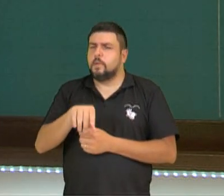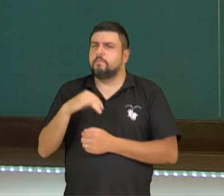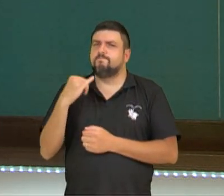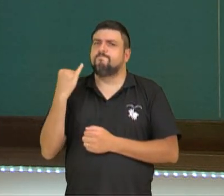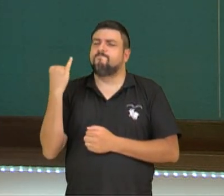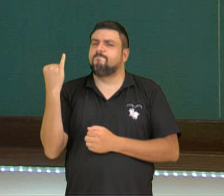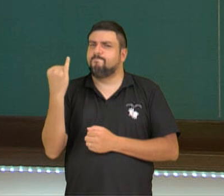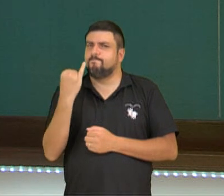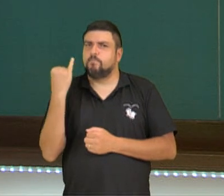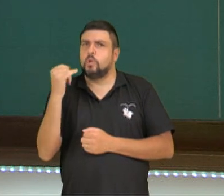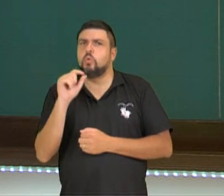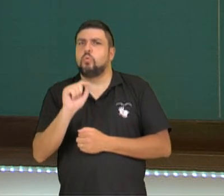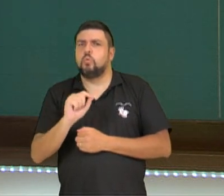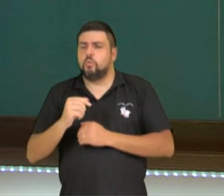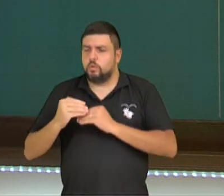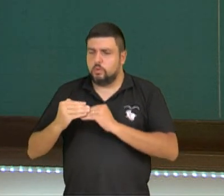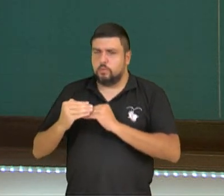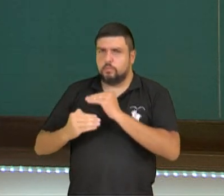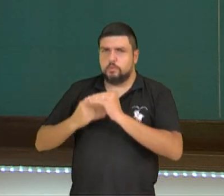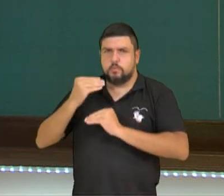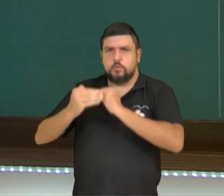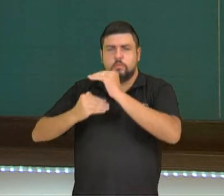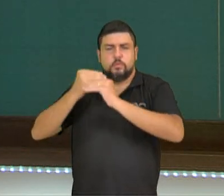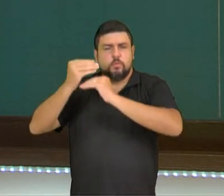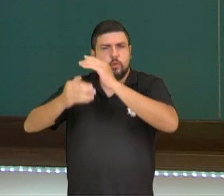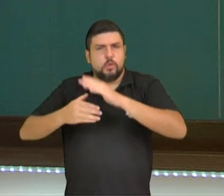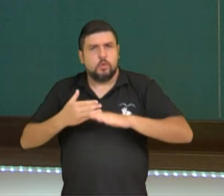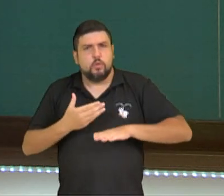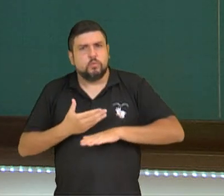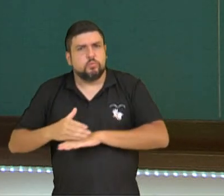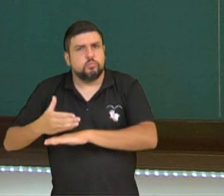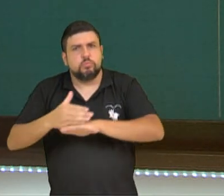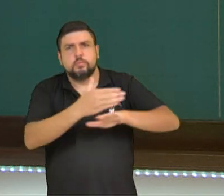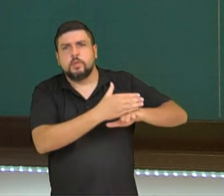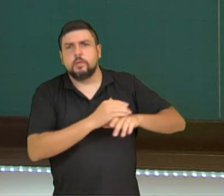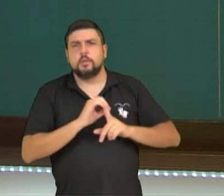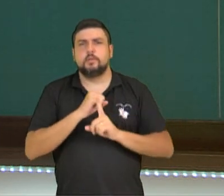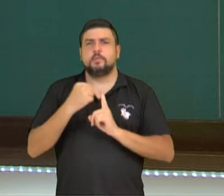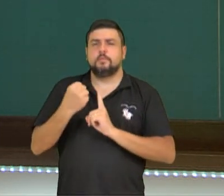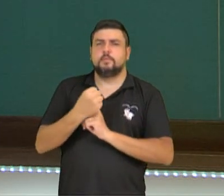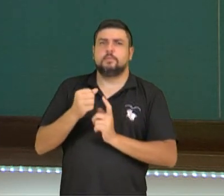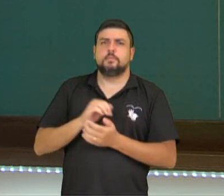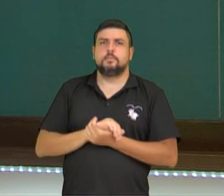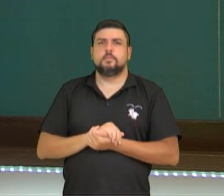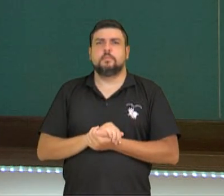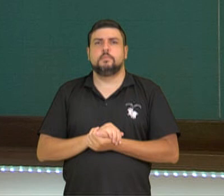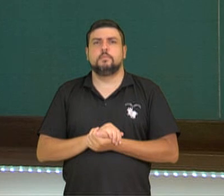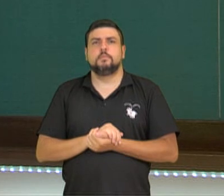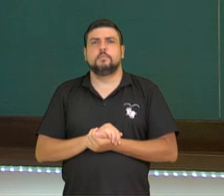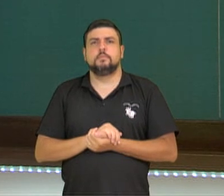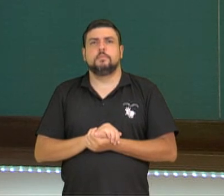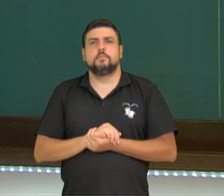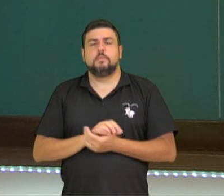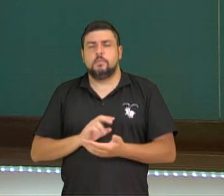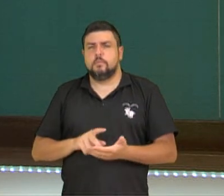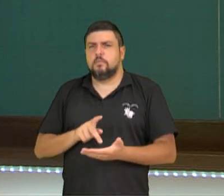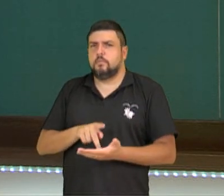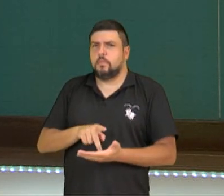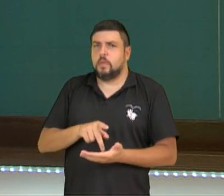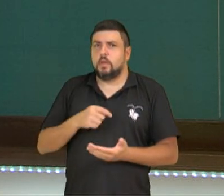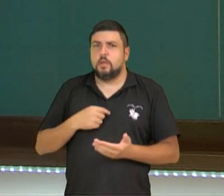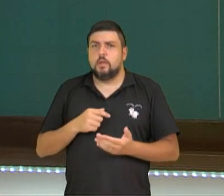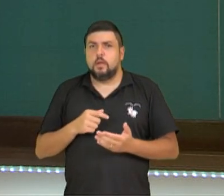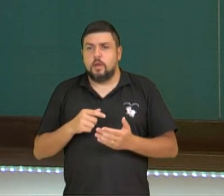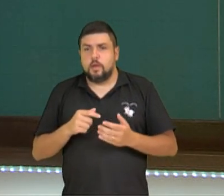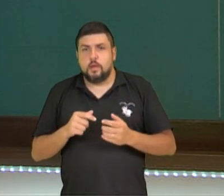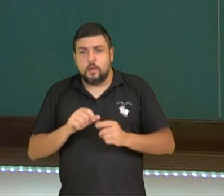importante para o desenvolvimento de todas as atividades da sociedade. Muitas ou a grande maioria, se não todas as